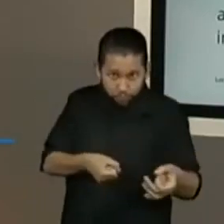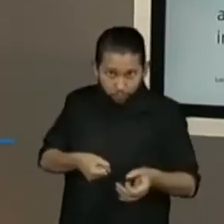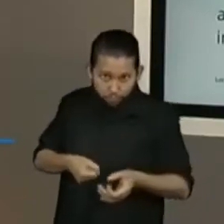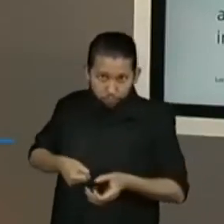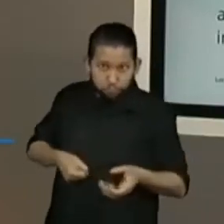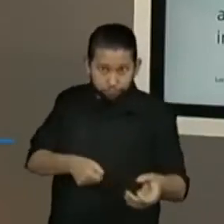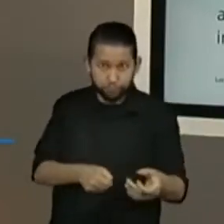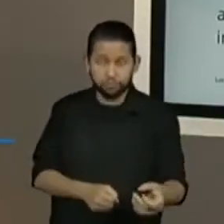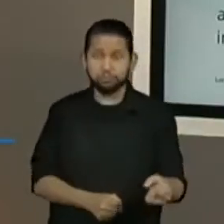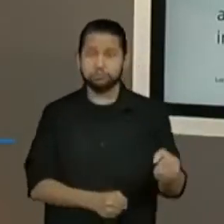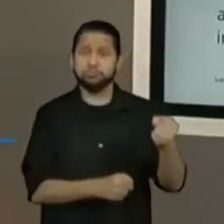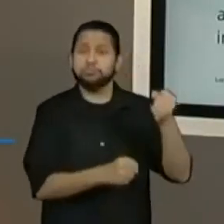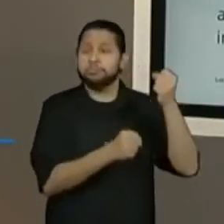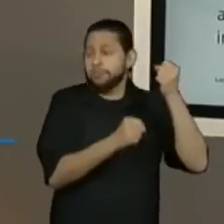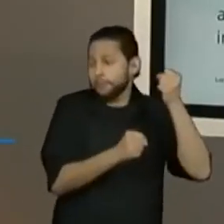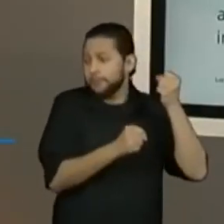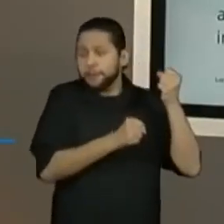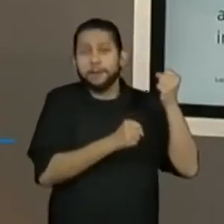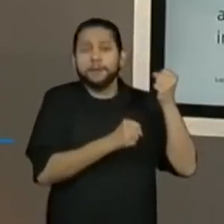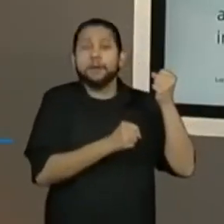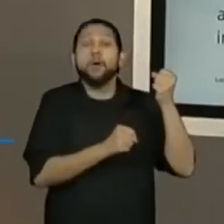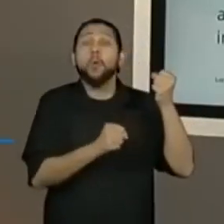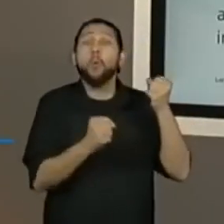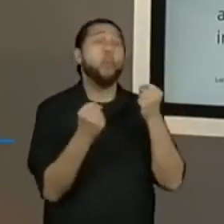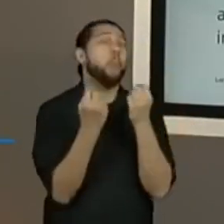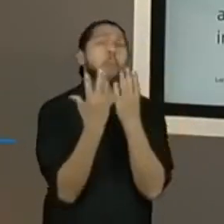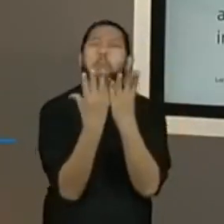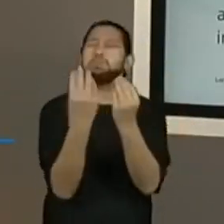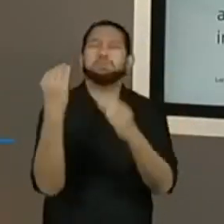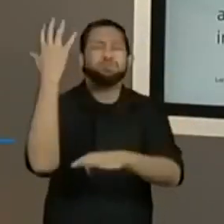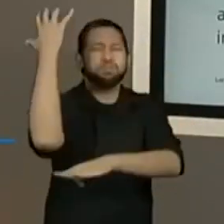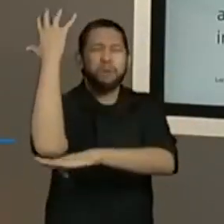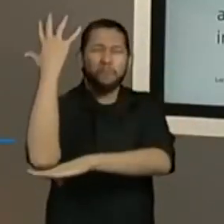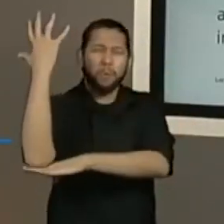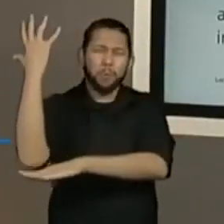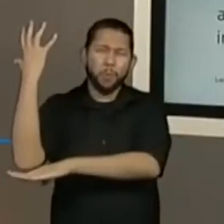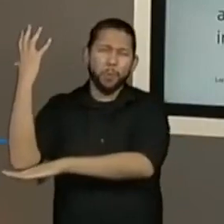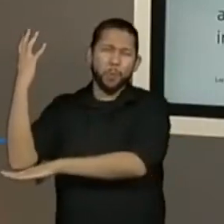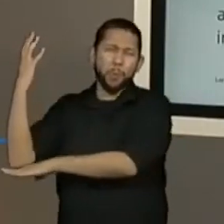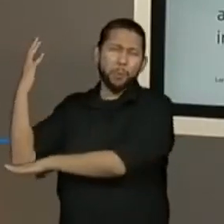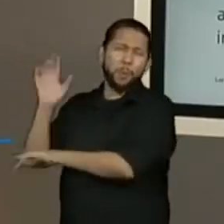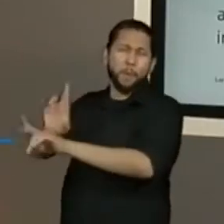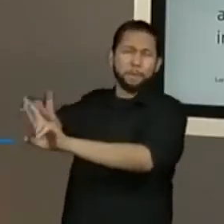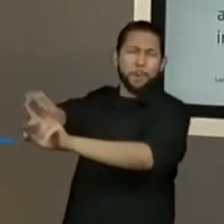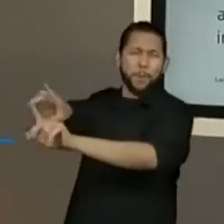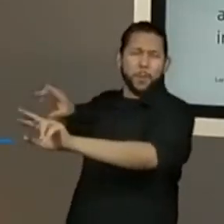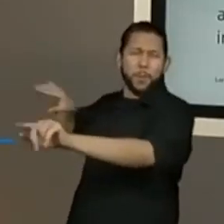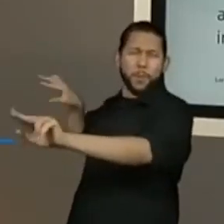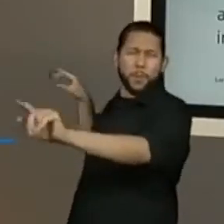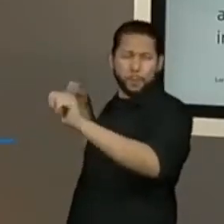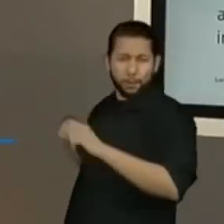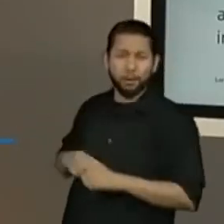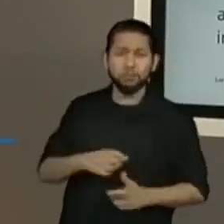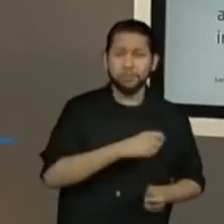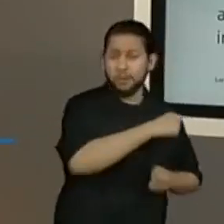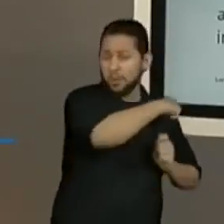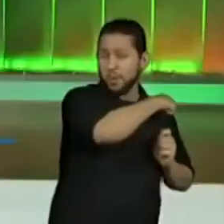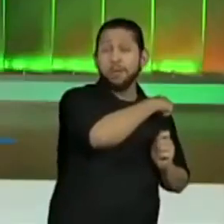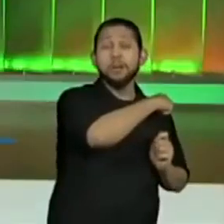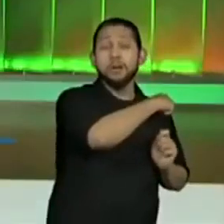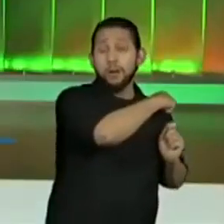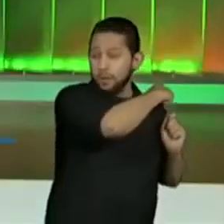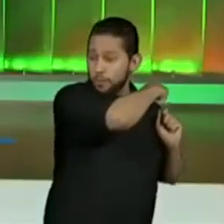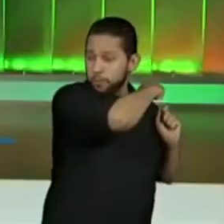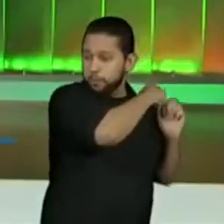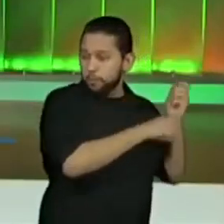ia destruir as árvores mais antigas, como as mais novas, todas iam sofrer as consequências. Então, essa é a moral da história